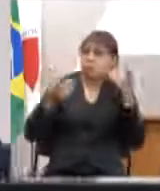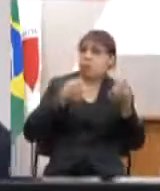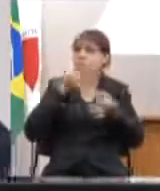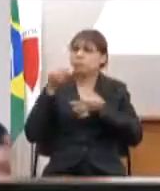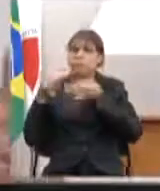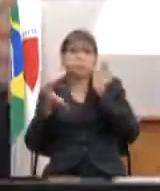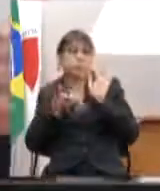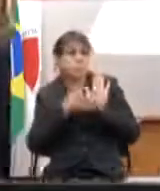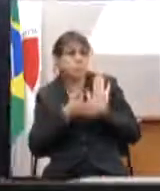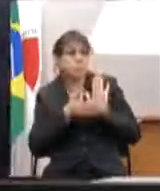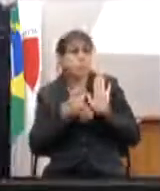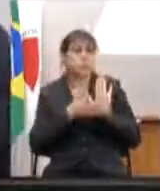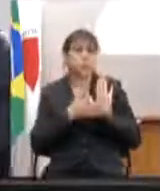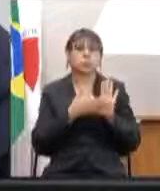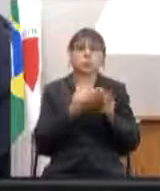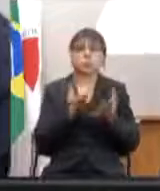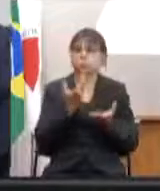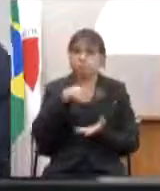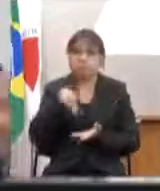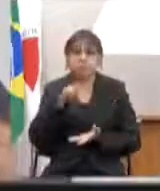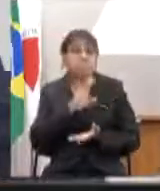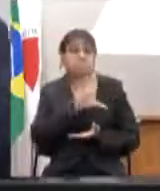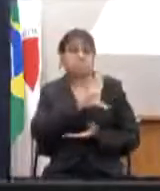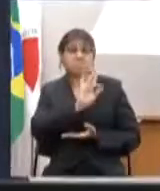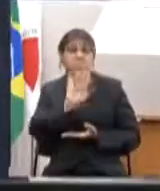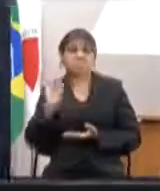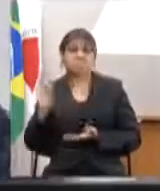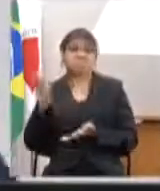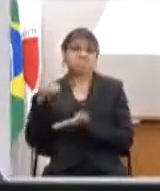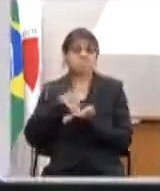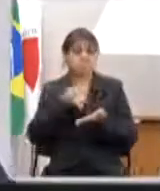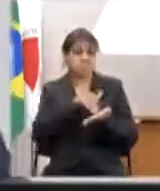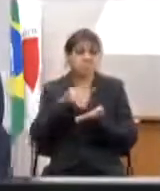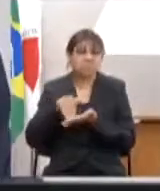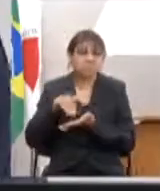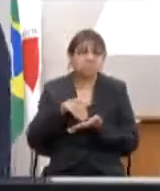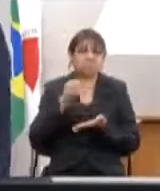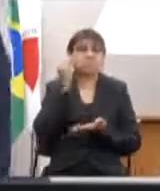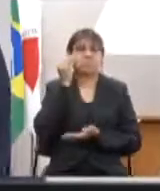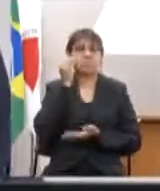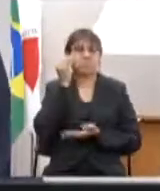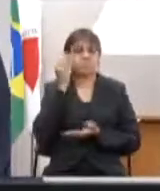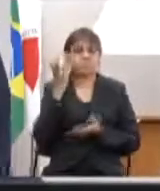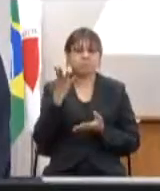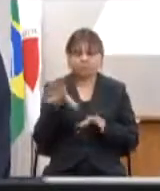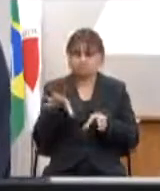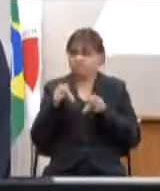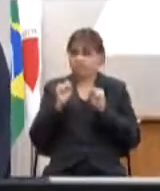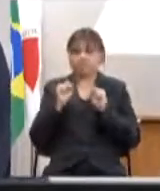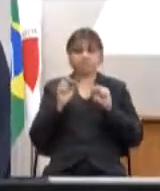como cada secretário tenta levar para a sua secretaria a maior porção